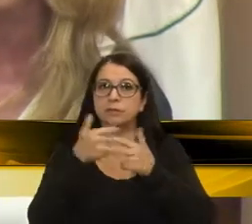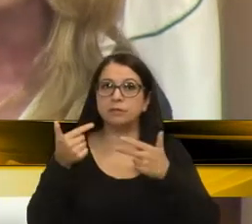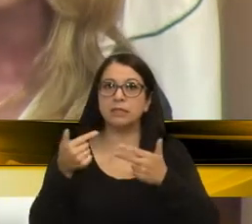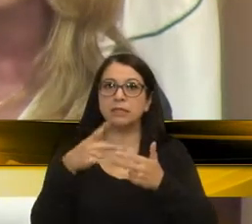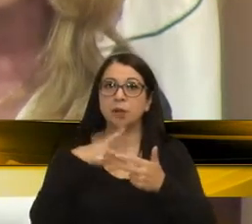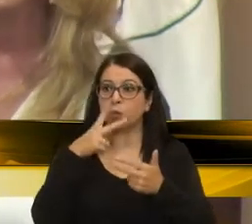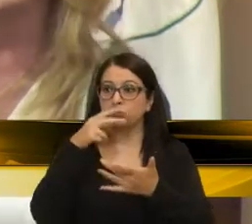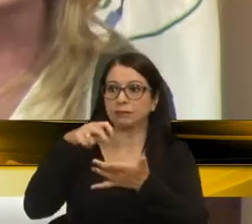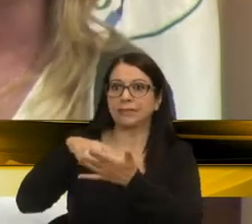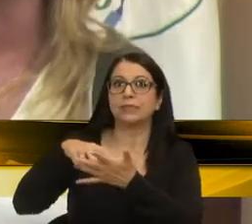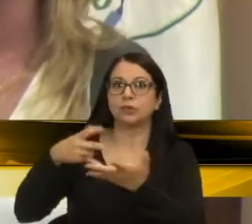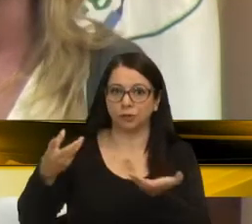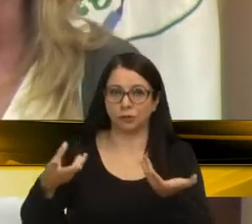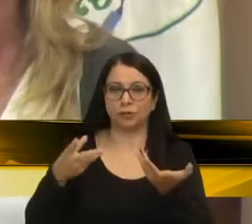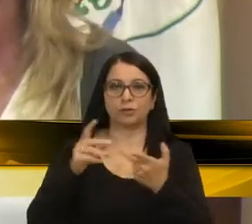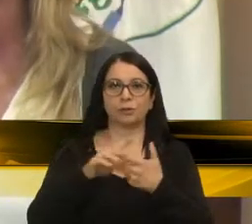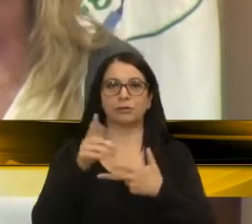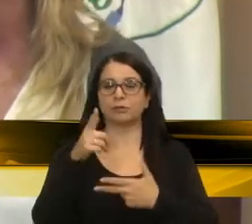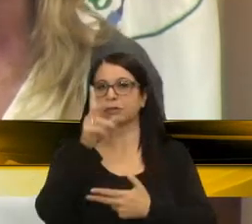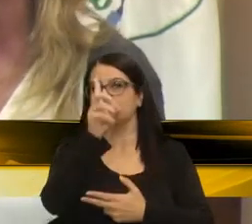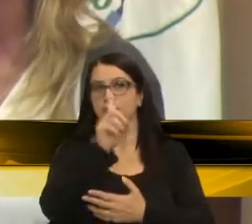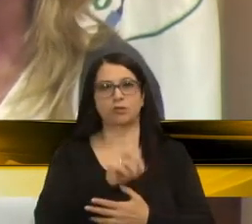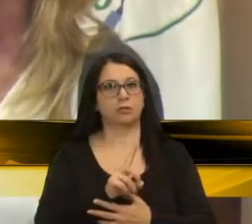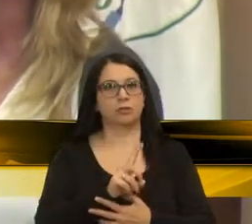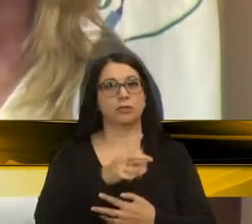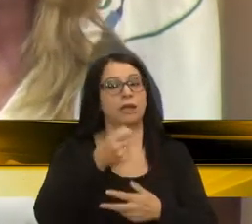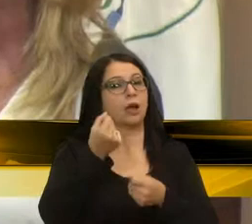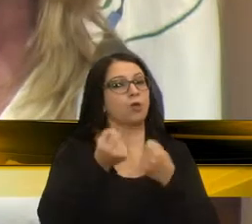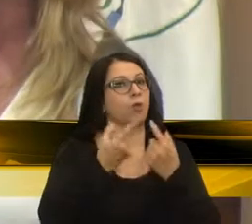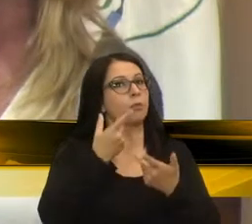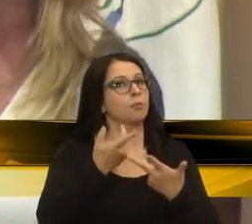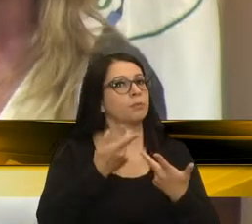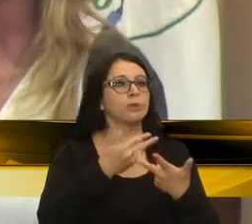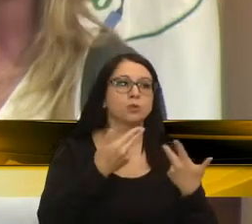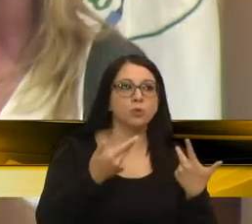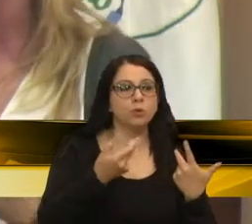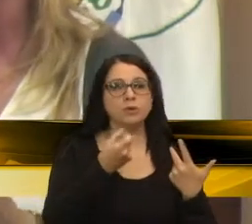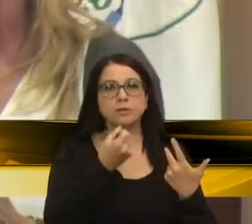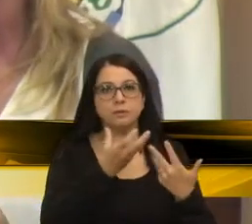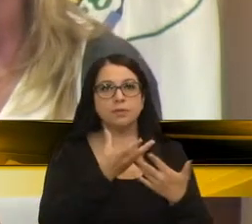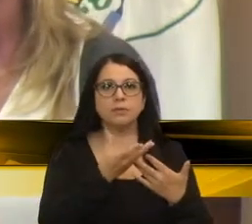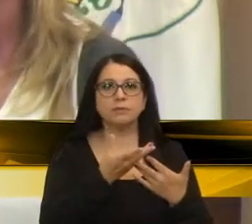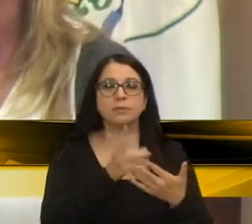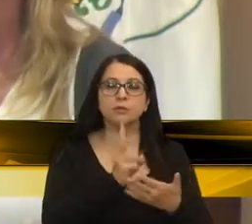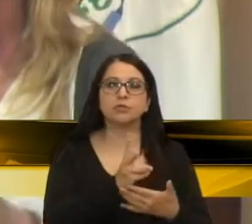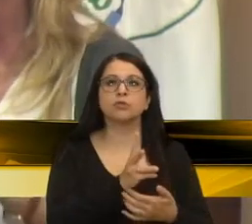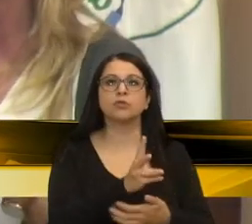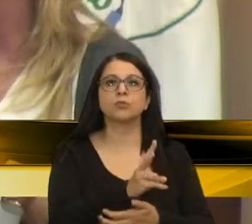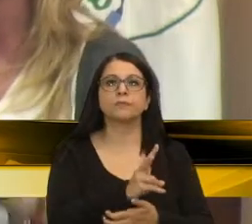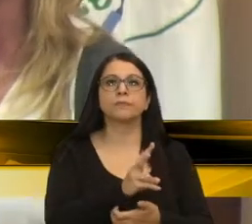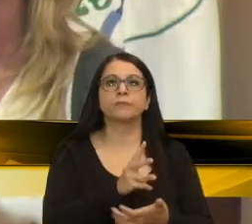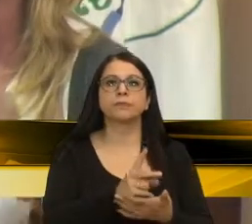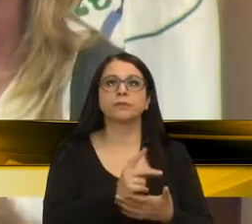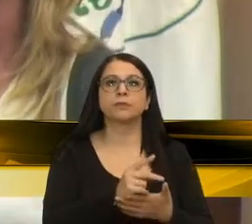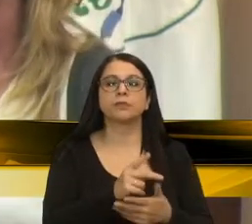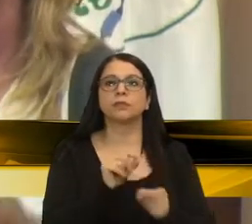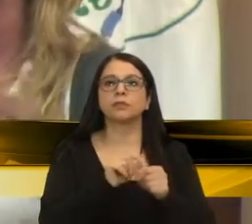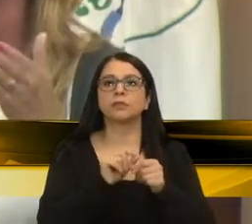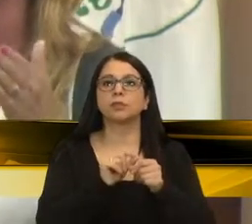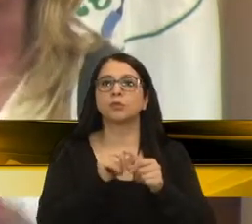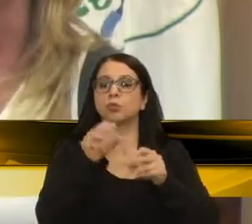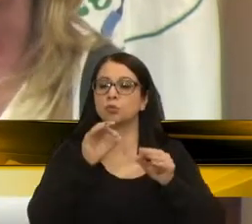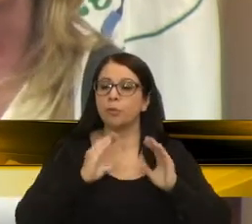penalidade. Lá eles não têm direitos, eles têm algumas regalias que são mantidas de acordo com a